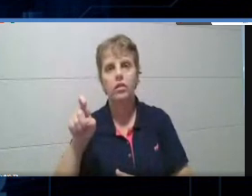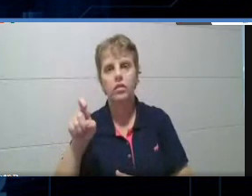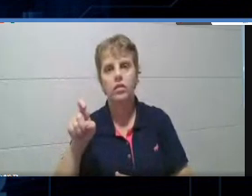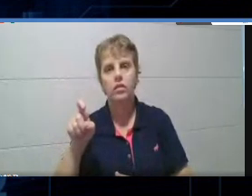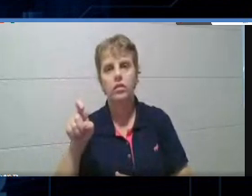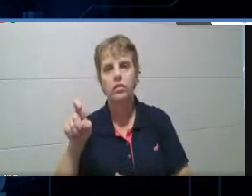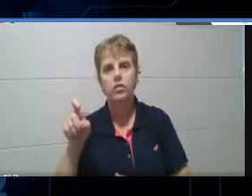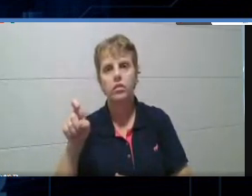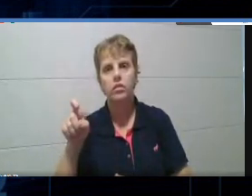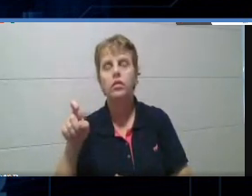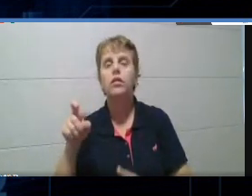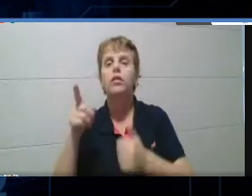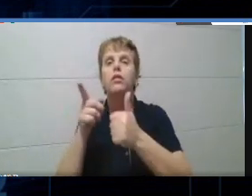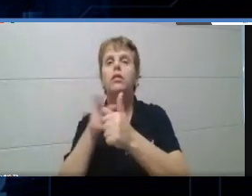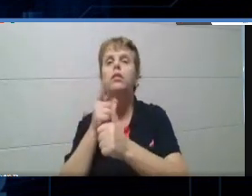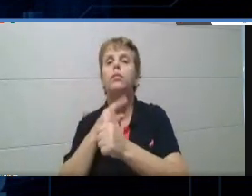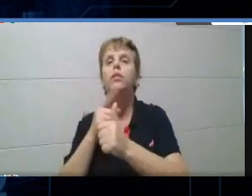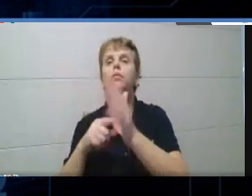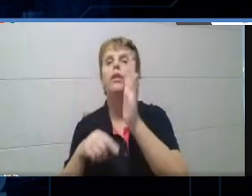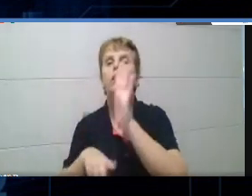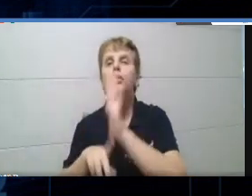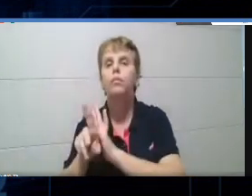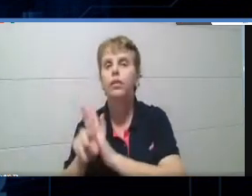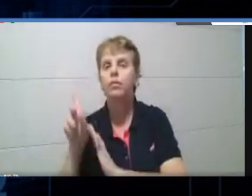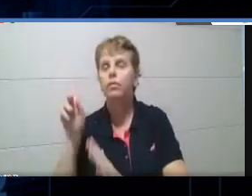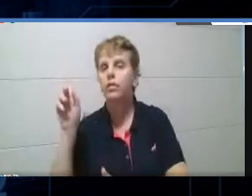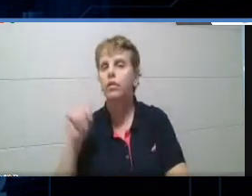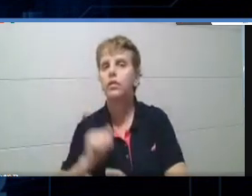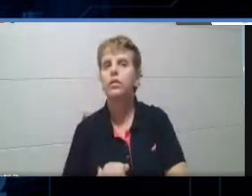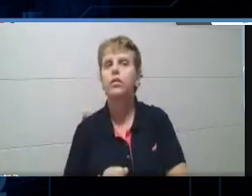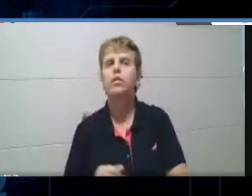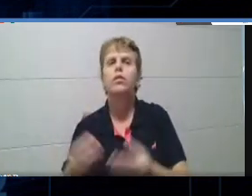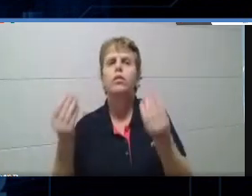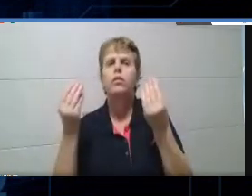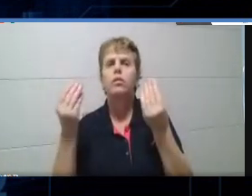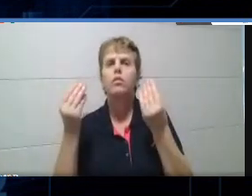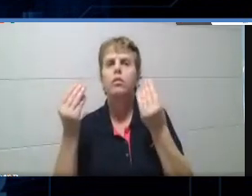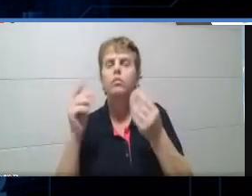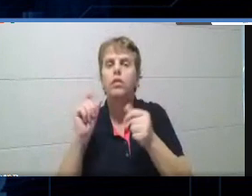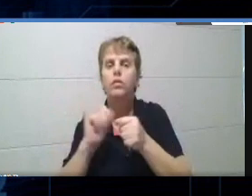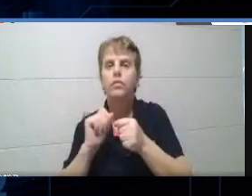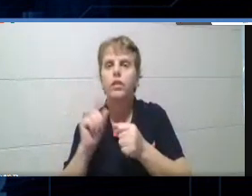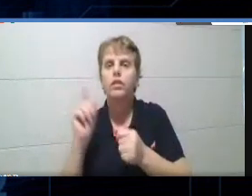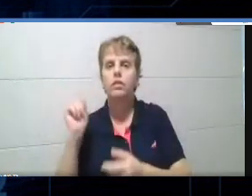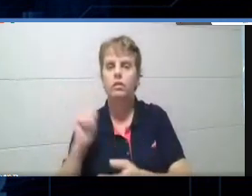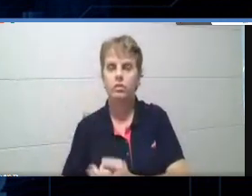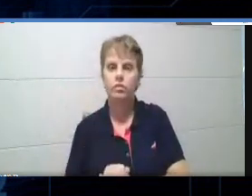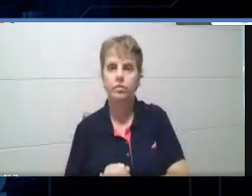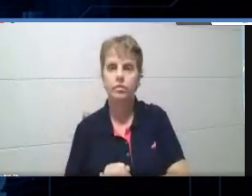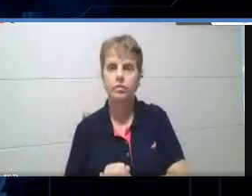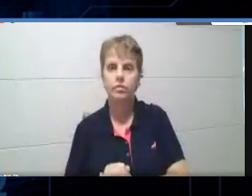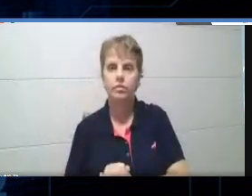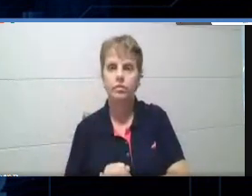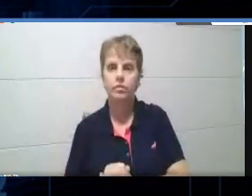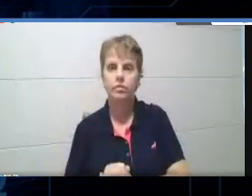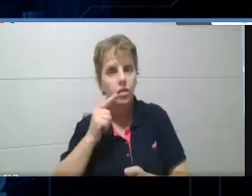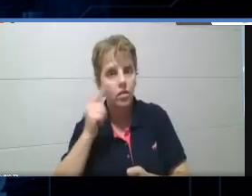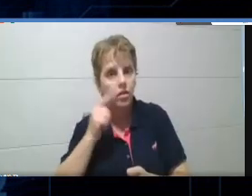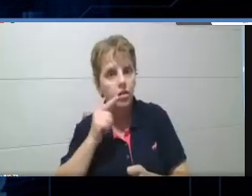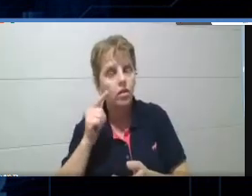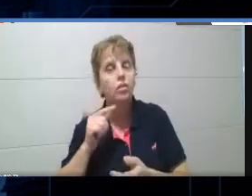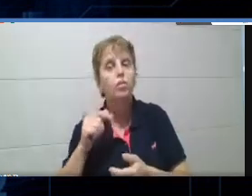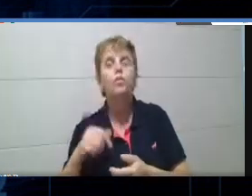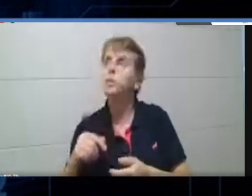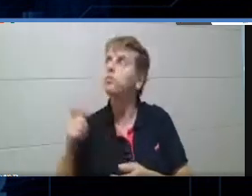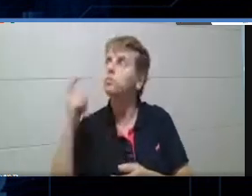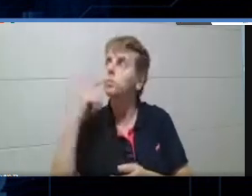para a edição da primeira pergunta. Tá bom? Então, como que funciona? Eu posso editar a pergunta, mudar